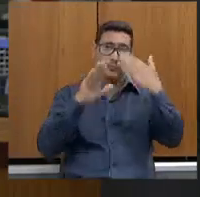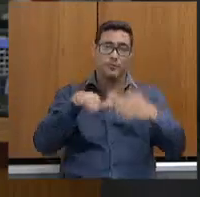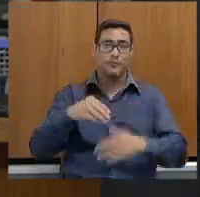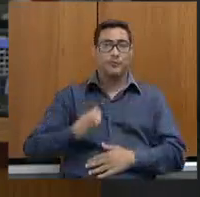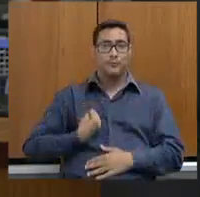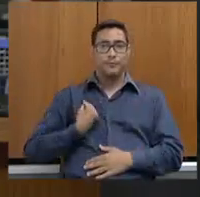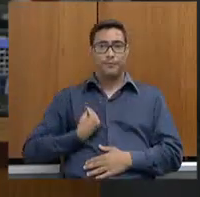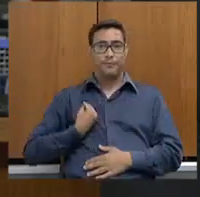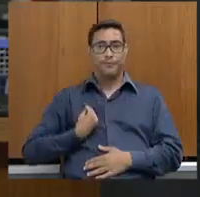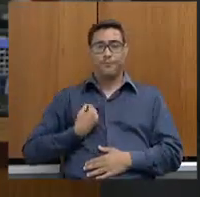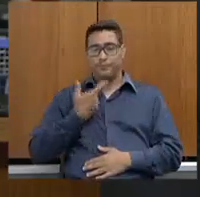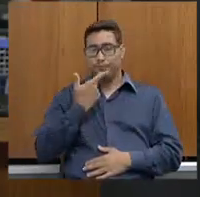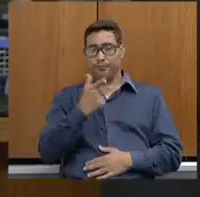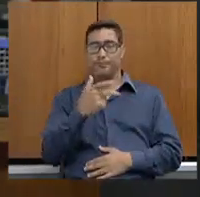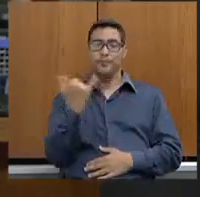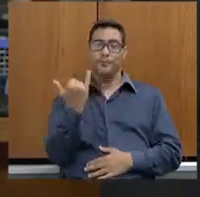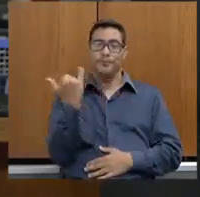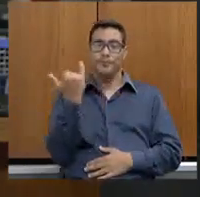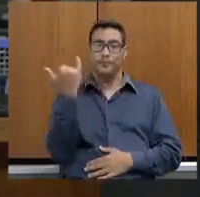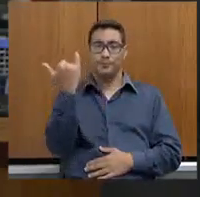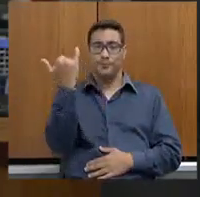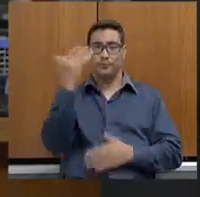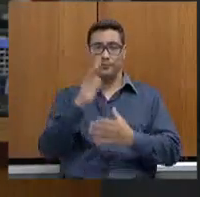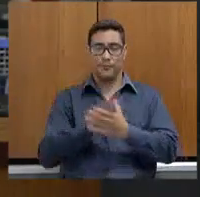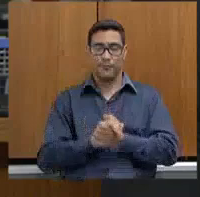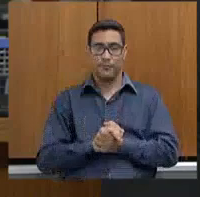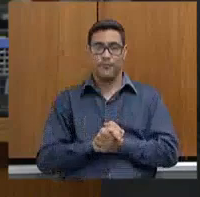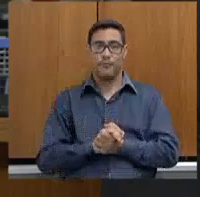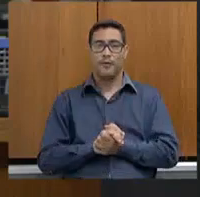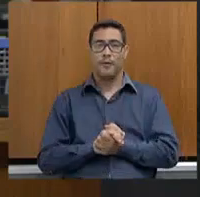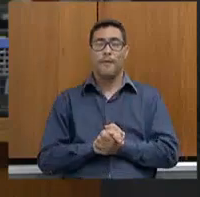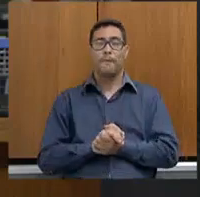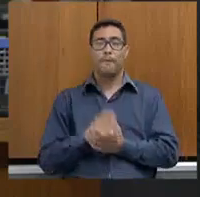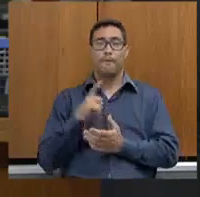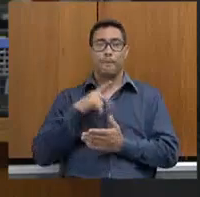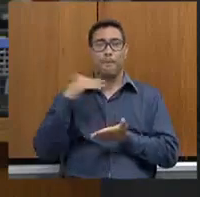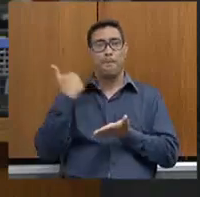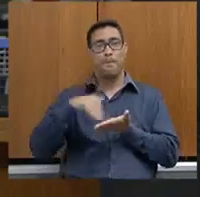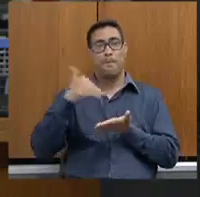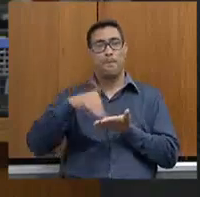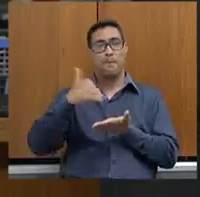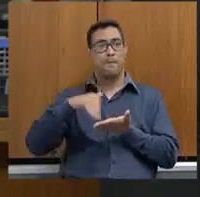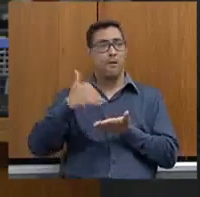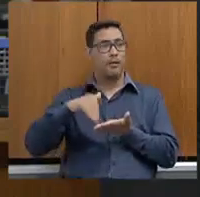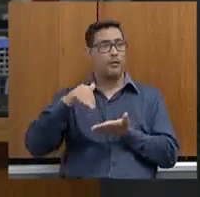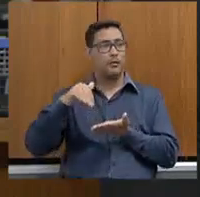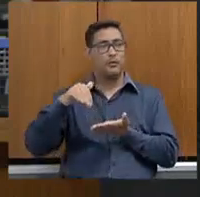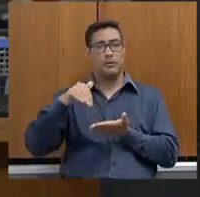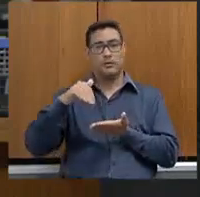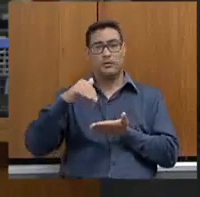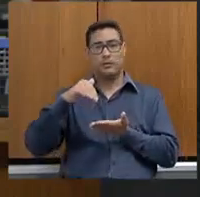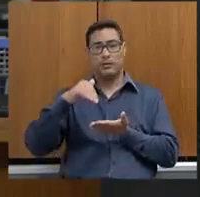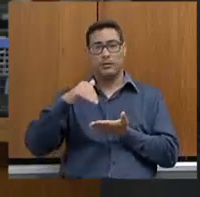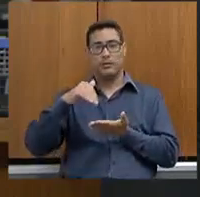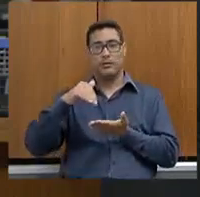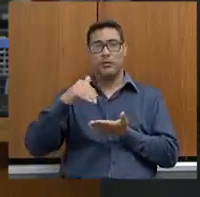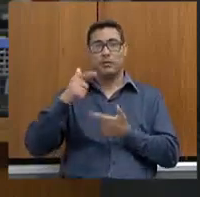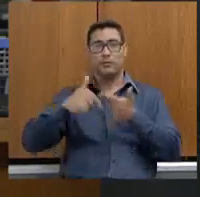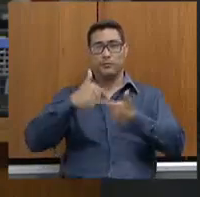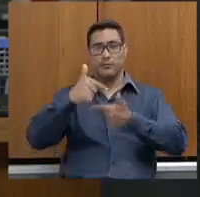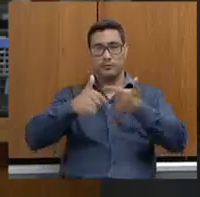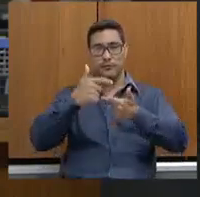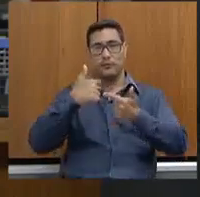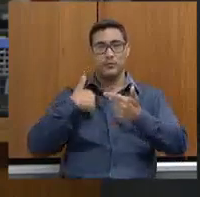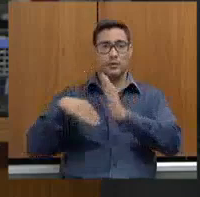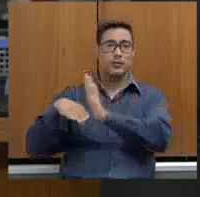importância que foi para o meu mandato, tê-lo como parceiro, ter essa secretaria com essa equipe maravilhosa, trabalhando e